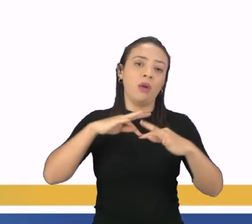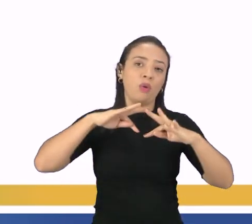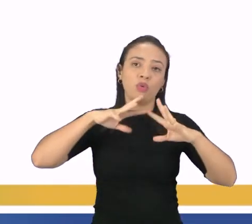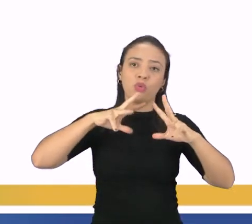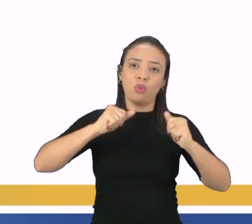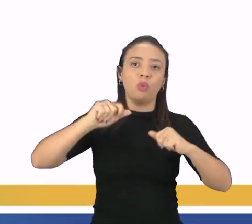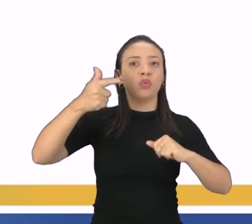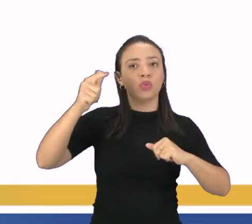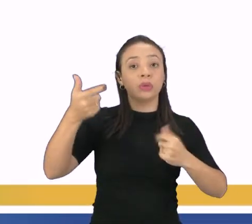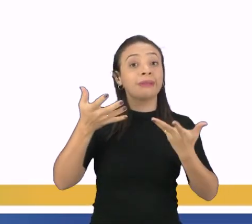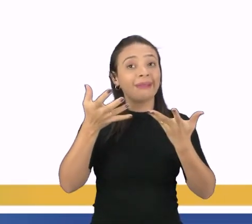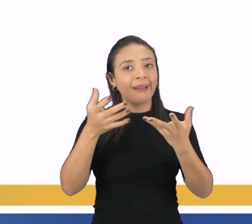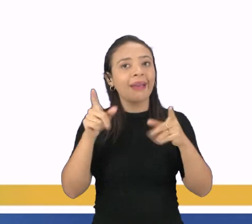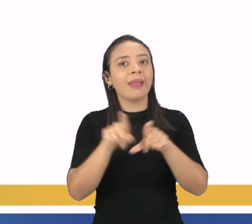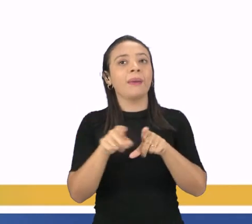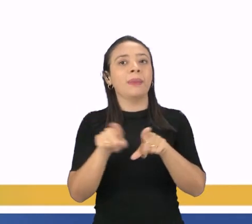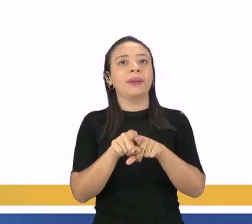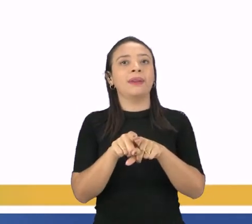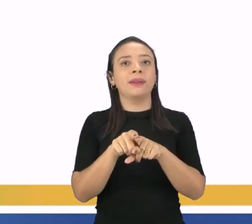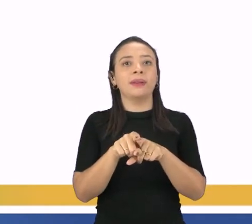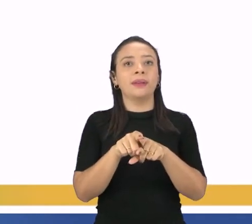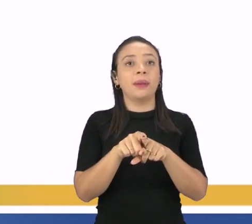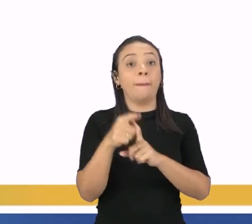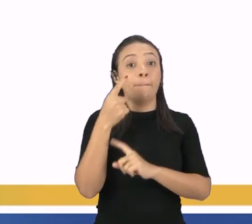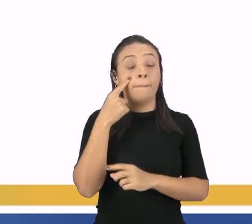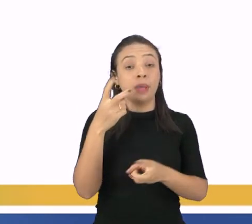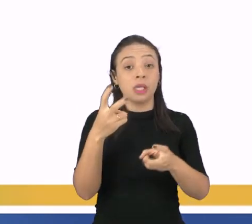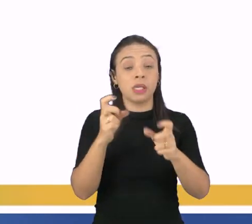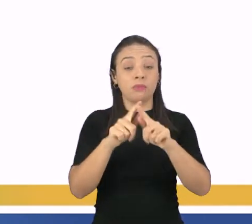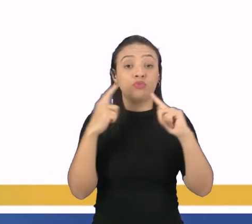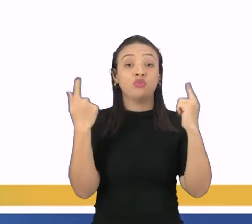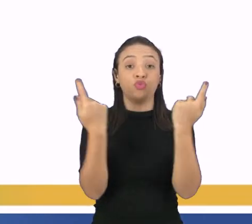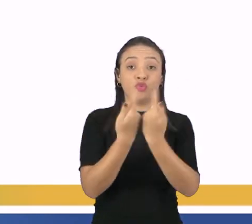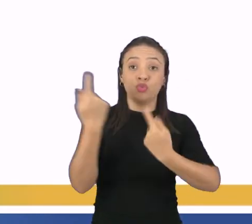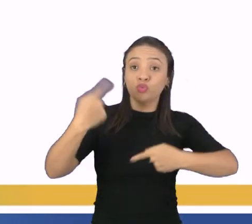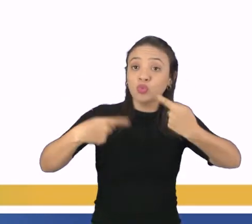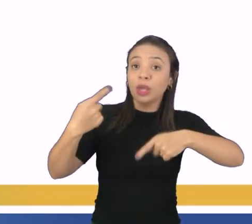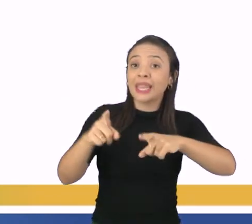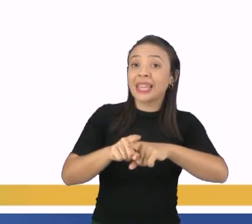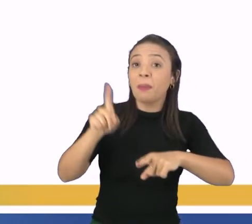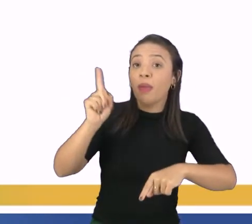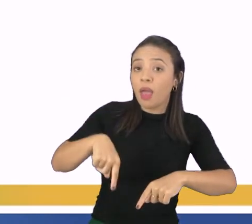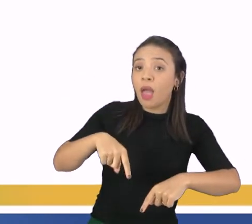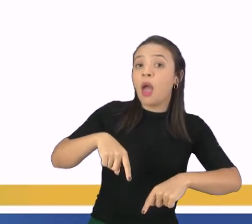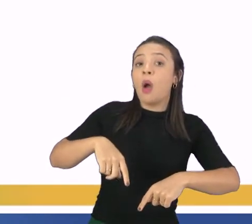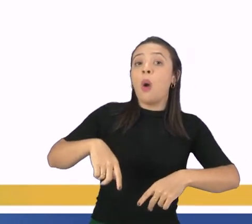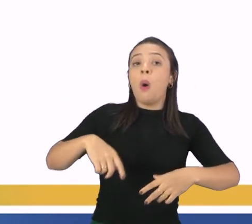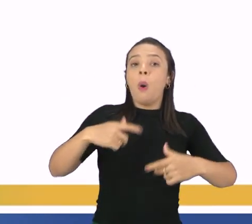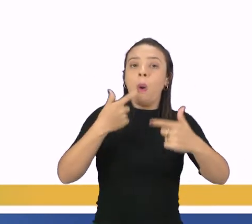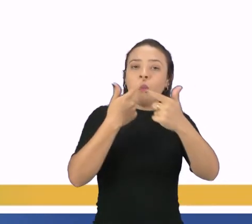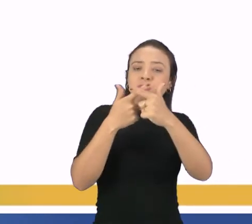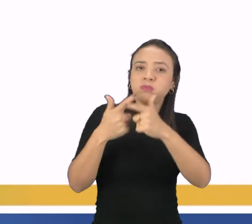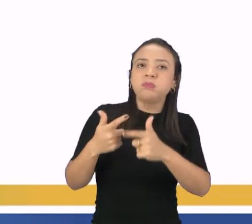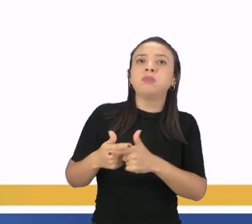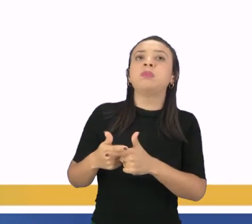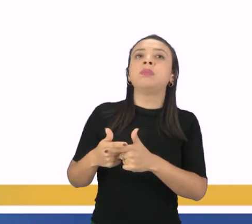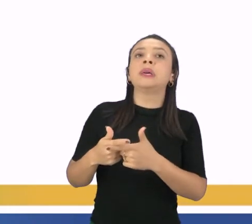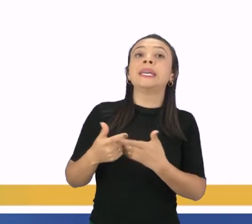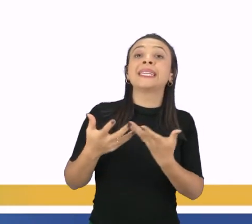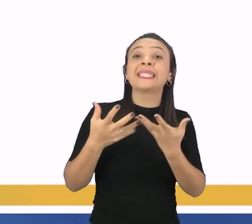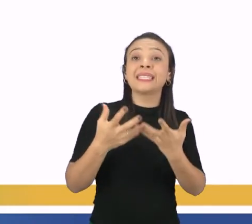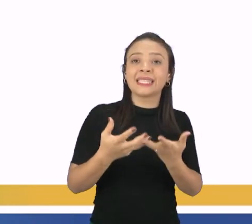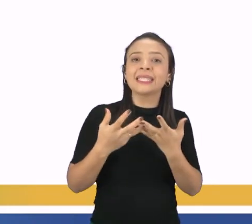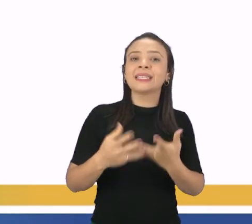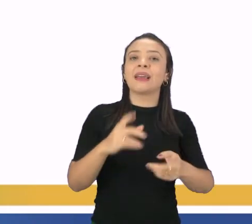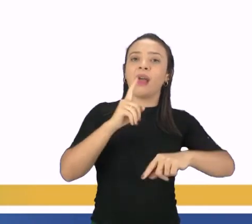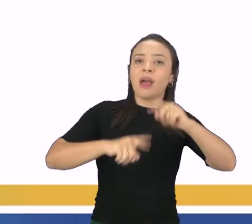que ficam no entorno. Então, veja que a geopolítica também é uma disputa principalmente por recursos naturais para